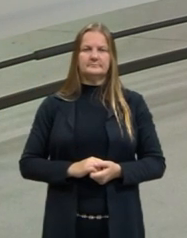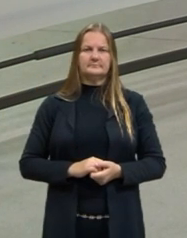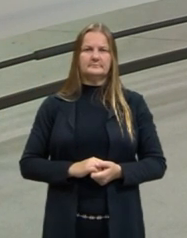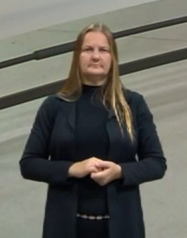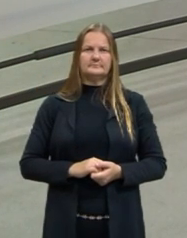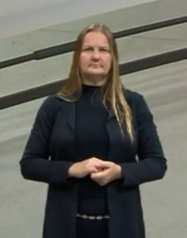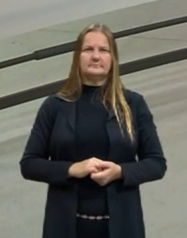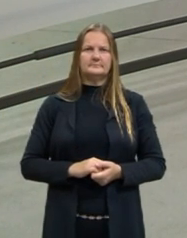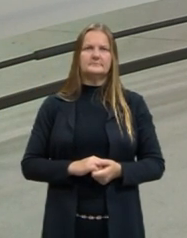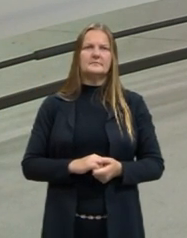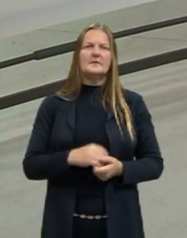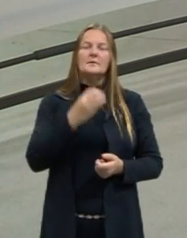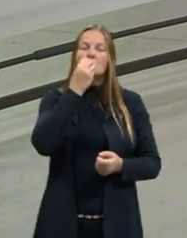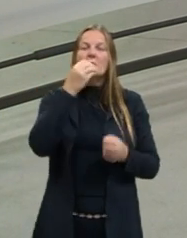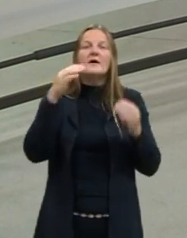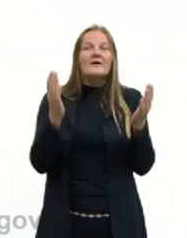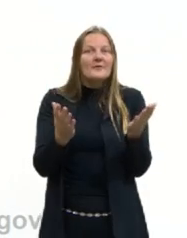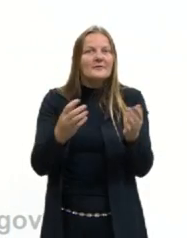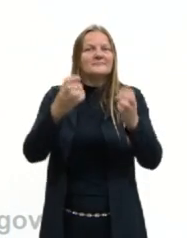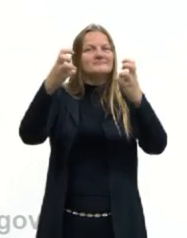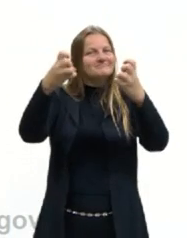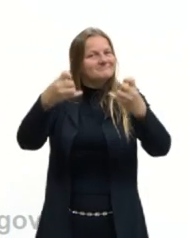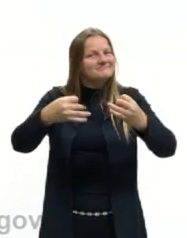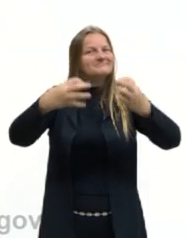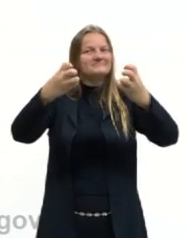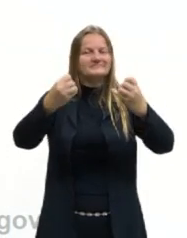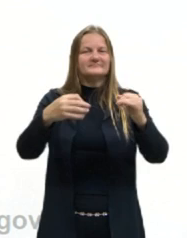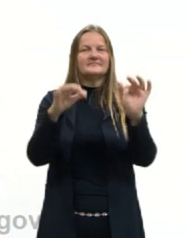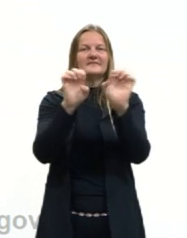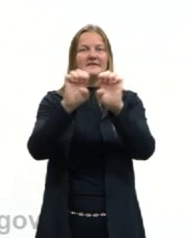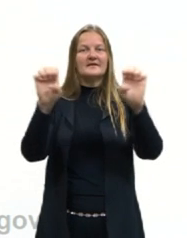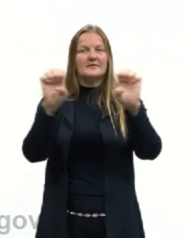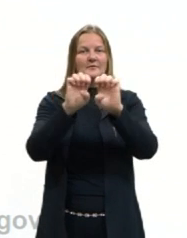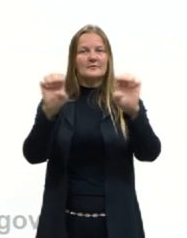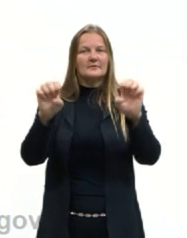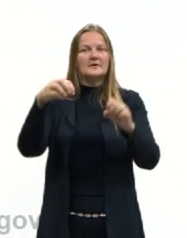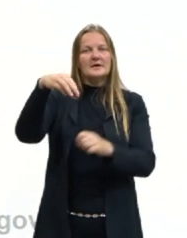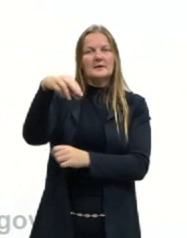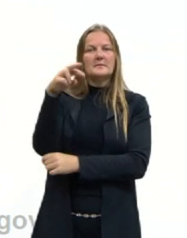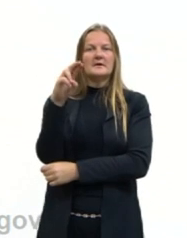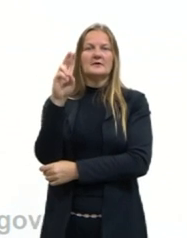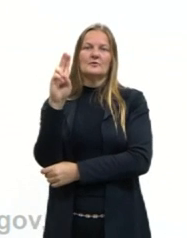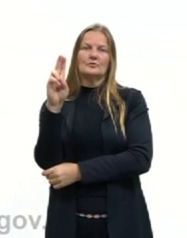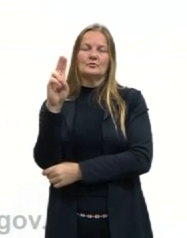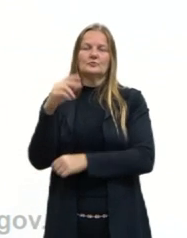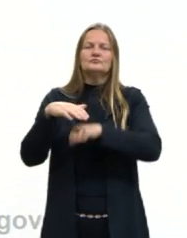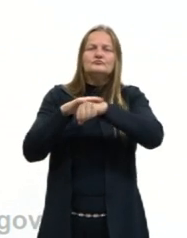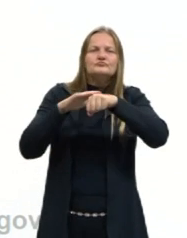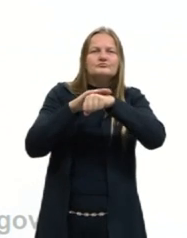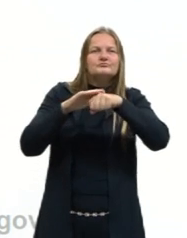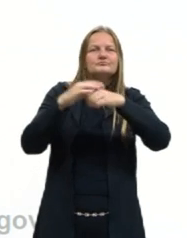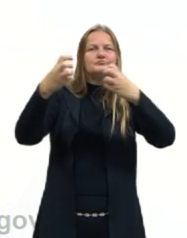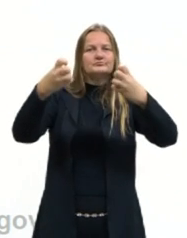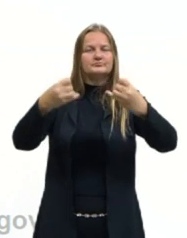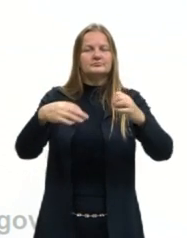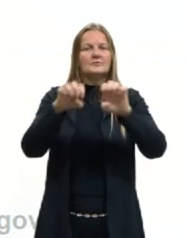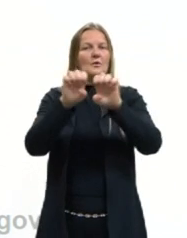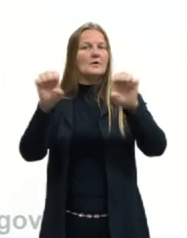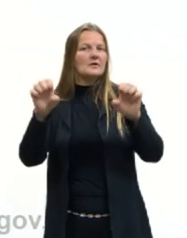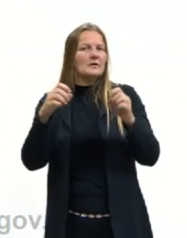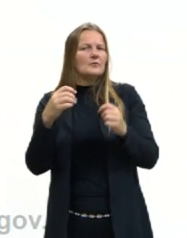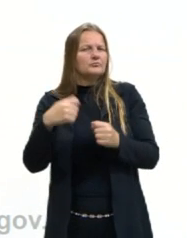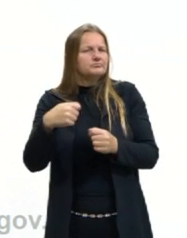Bom, agora, a gente já falou sobre a equação horária do MRU. A gente conversou que ela não é uma equação tão